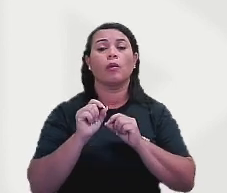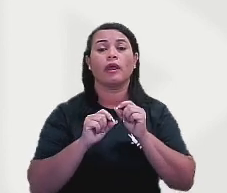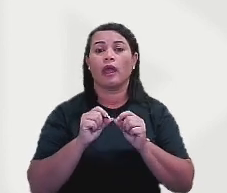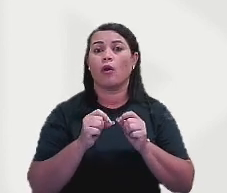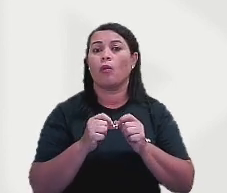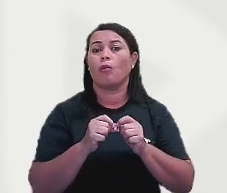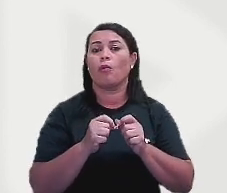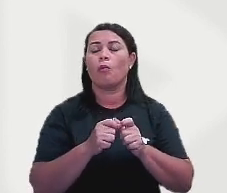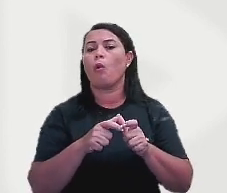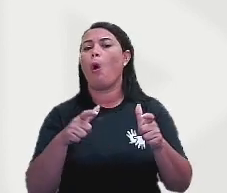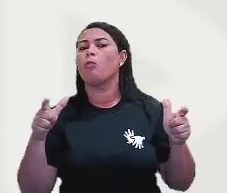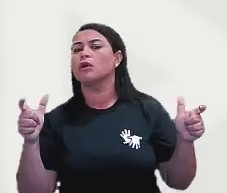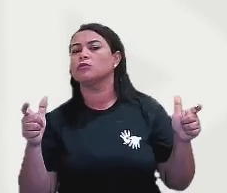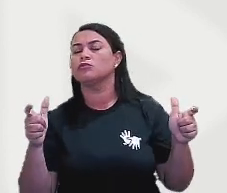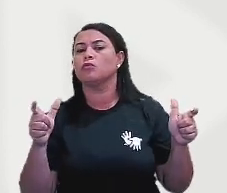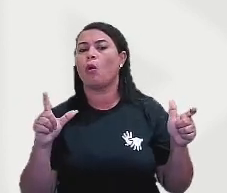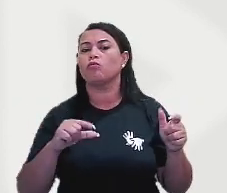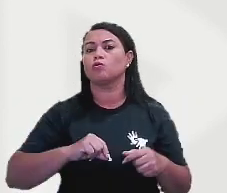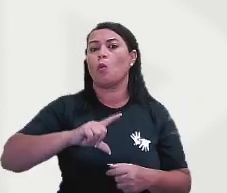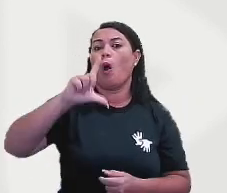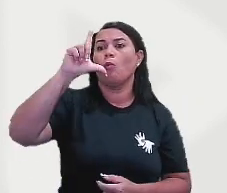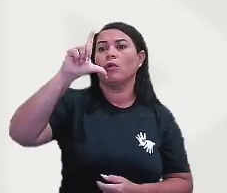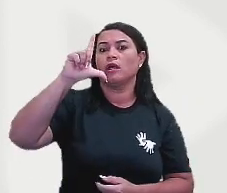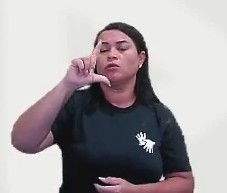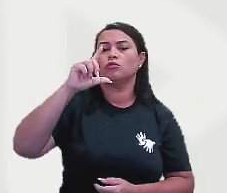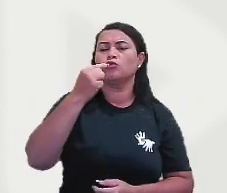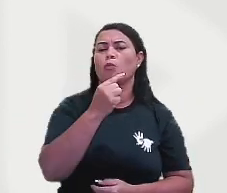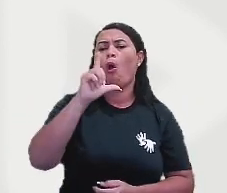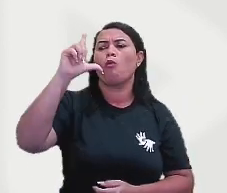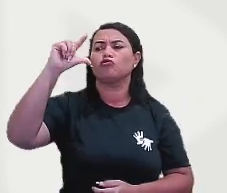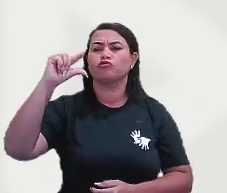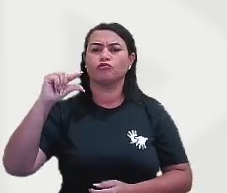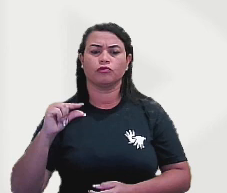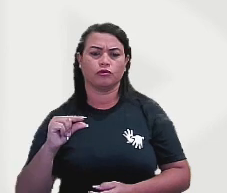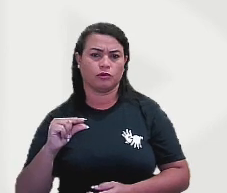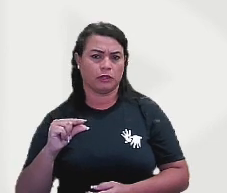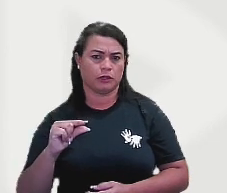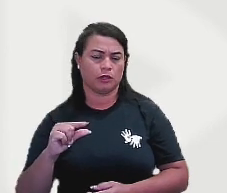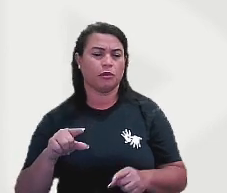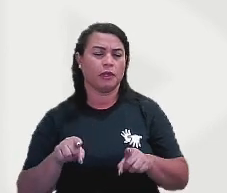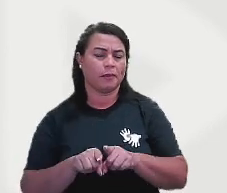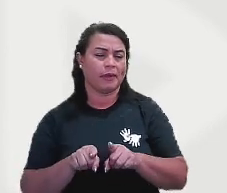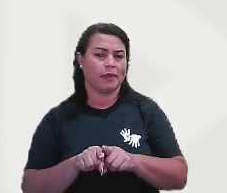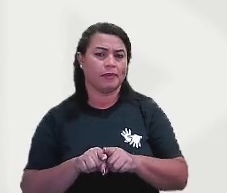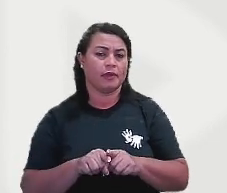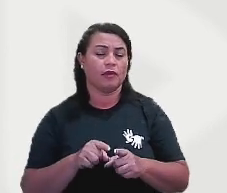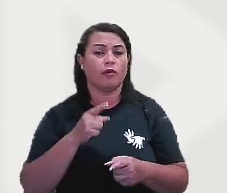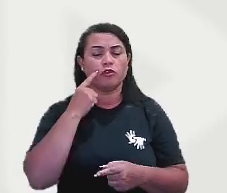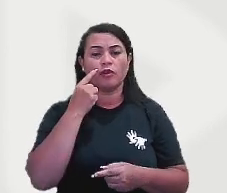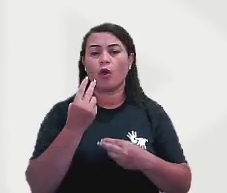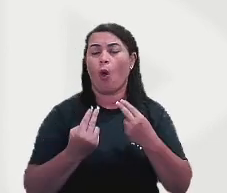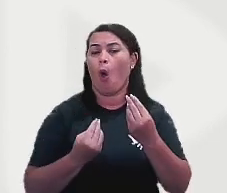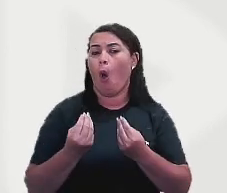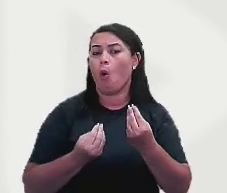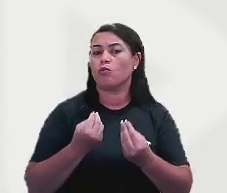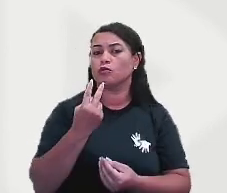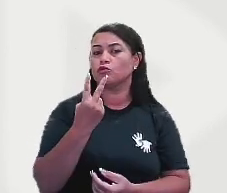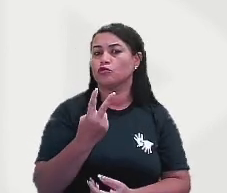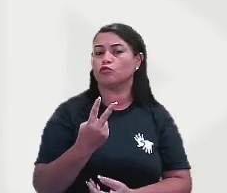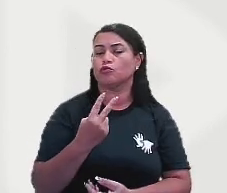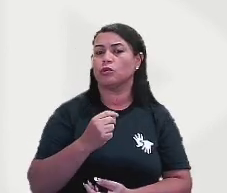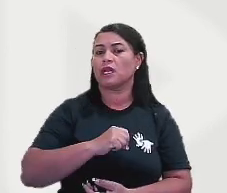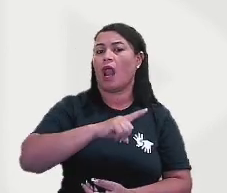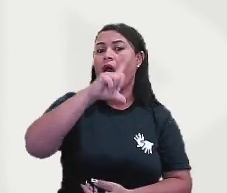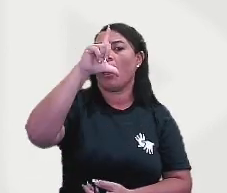leva ao aumento da outra. Ou quando a diminuição de uma delas leva à diminuição de outra. Então, duas grandezas, elas são